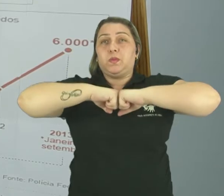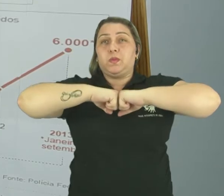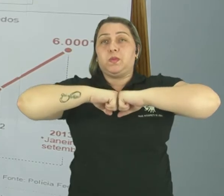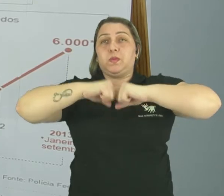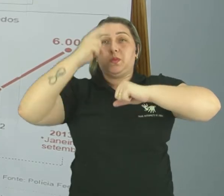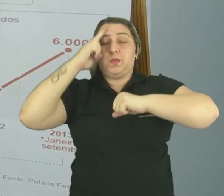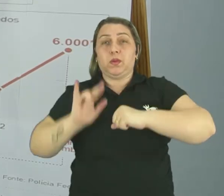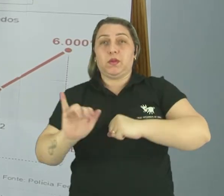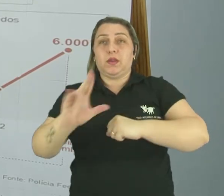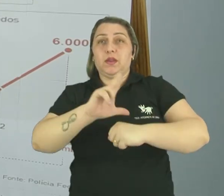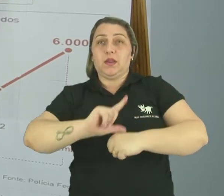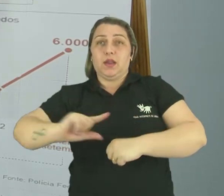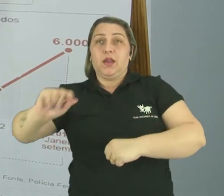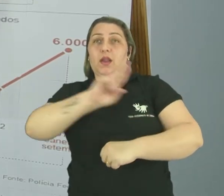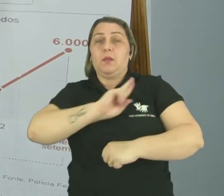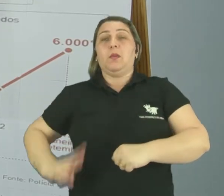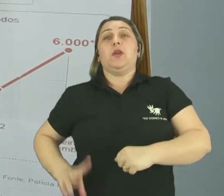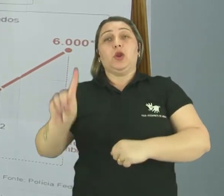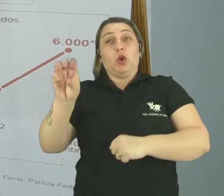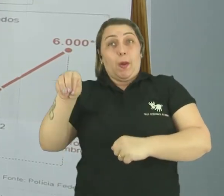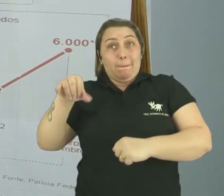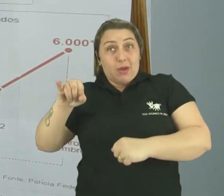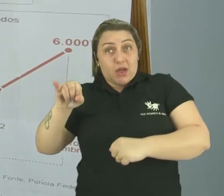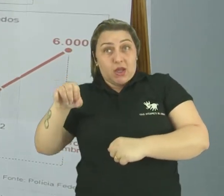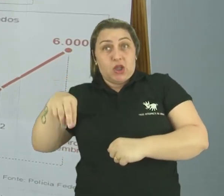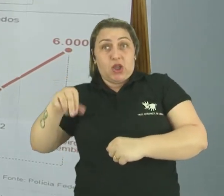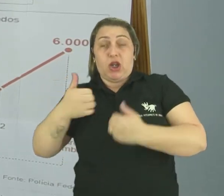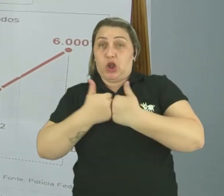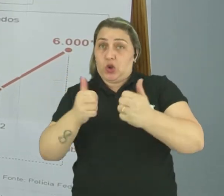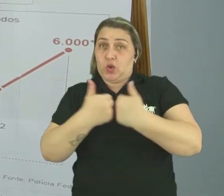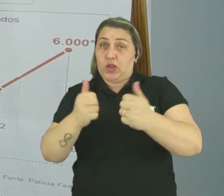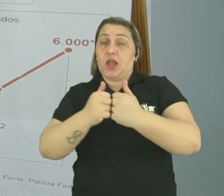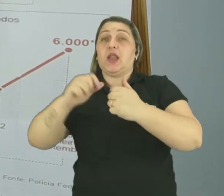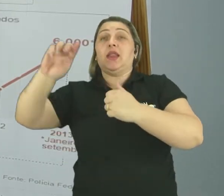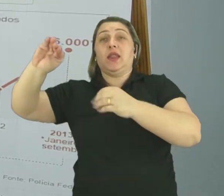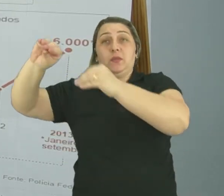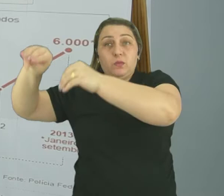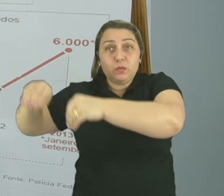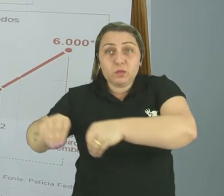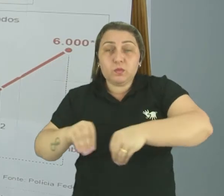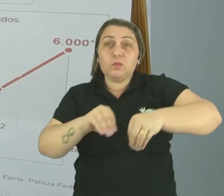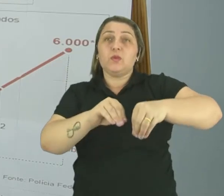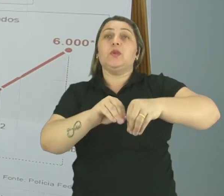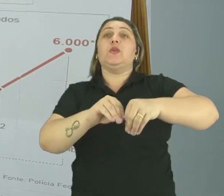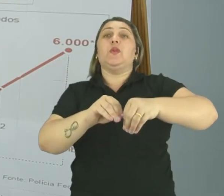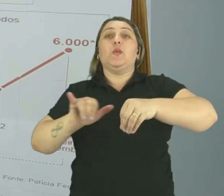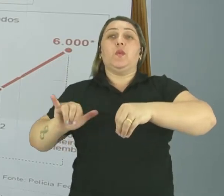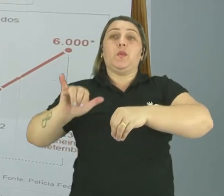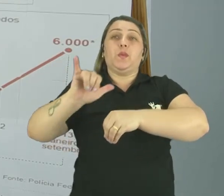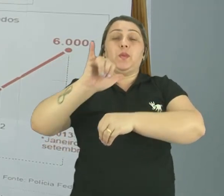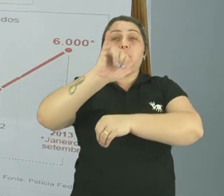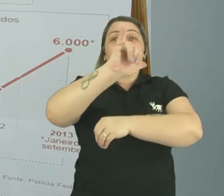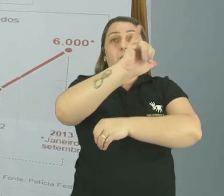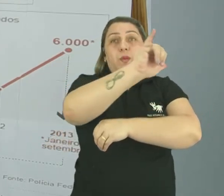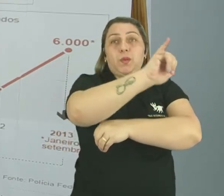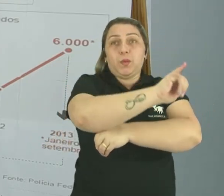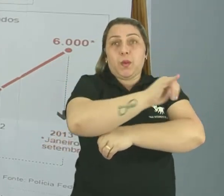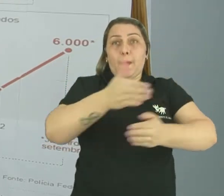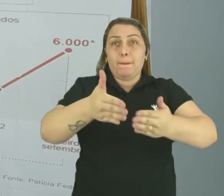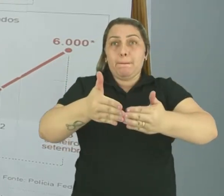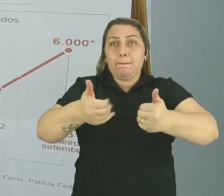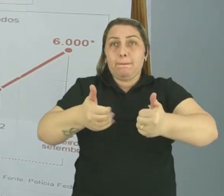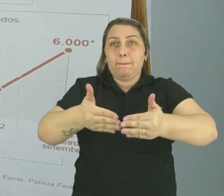os haitianos saíram, foram para a República Dominicana de ônibus Da República Dominicana, eles pegaram o avião e foram para o